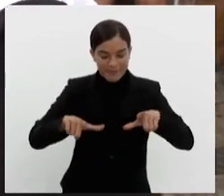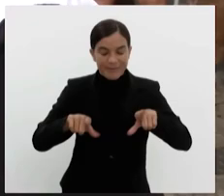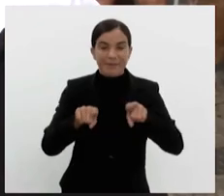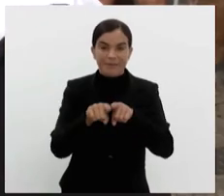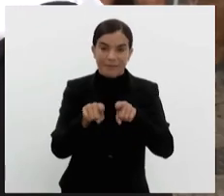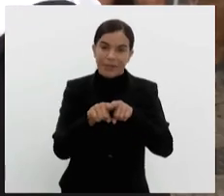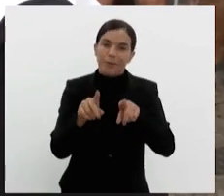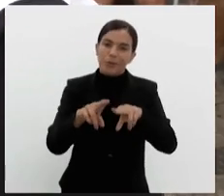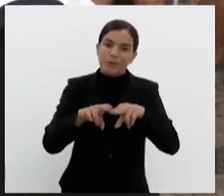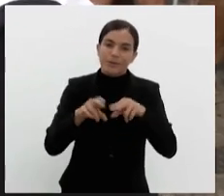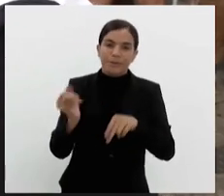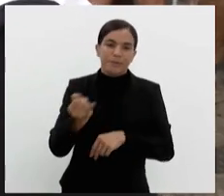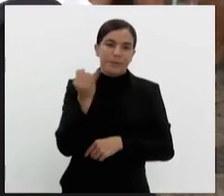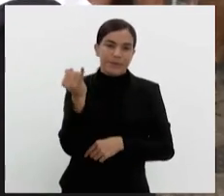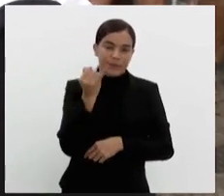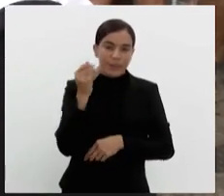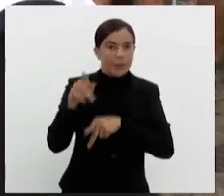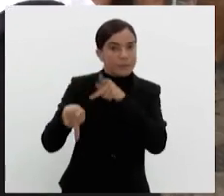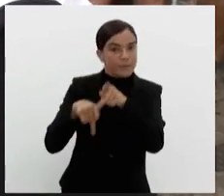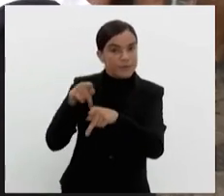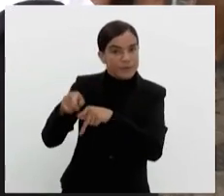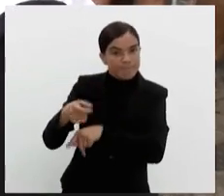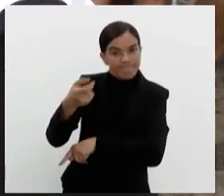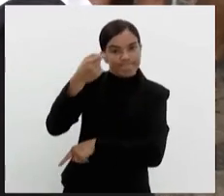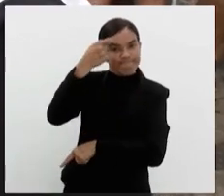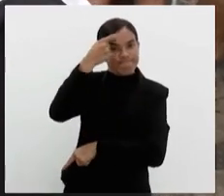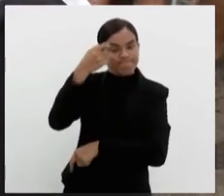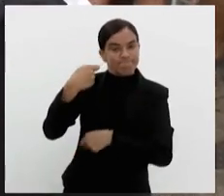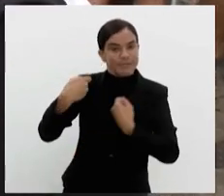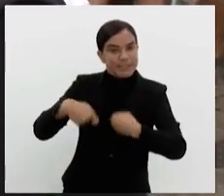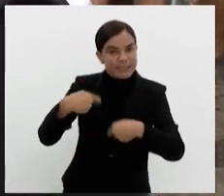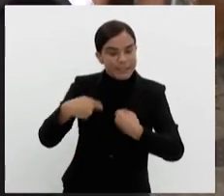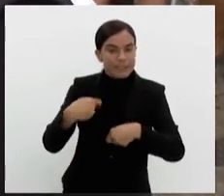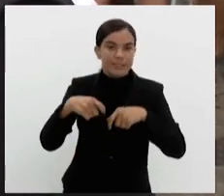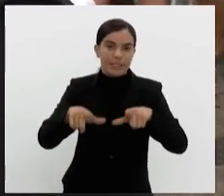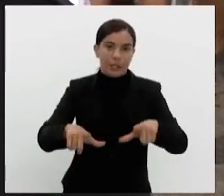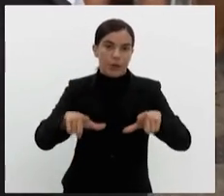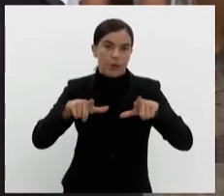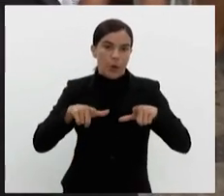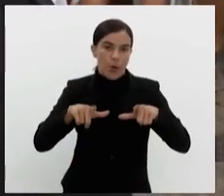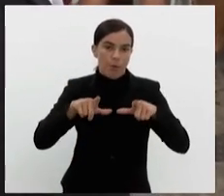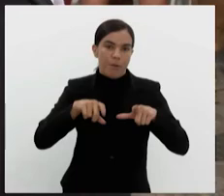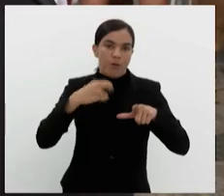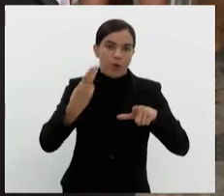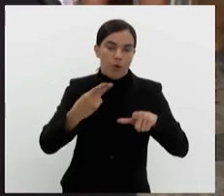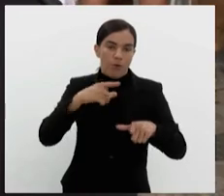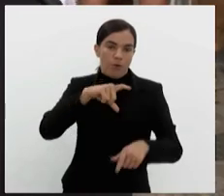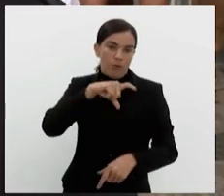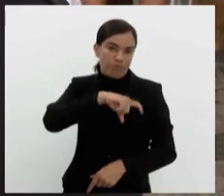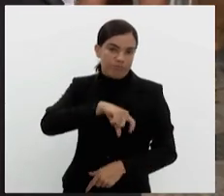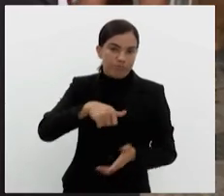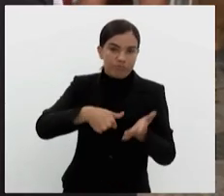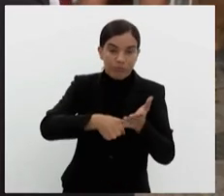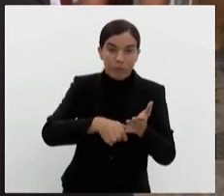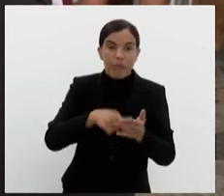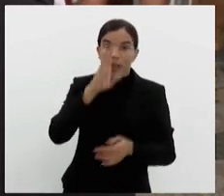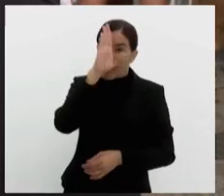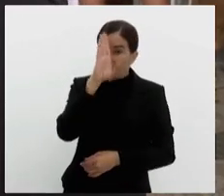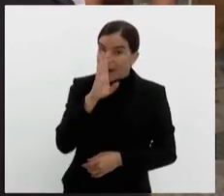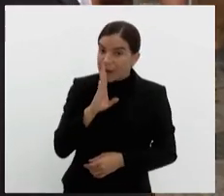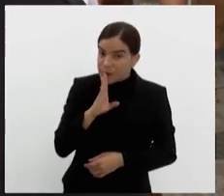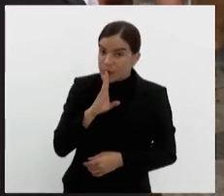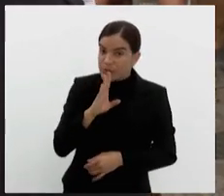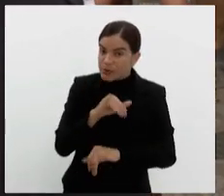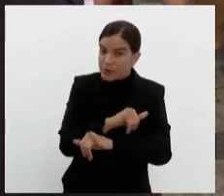muito importante que a população tenha consciência de que isso é um trabalho do governo do Estado e é gratuito.